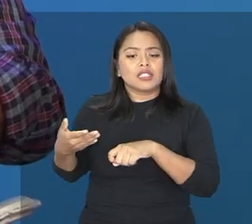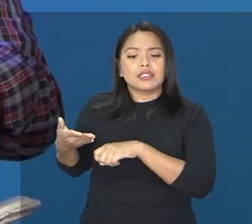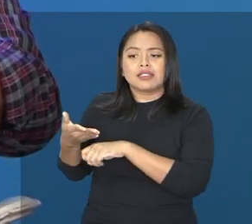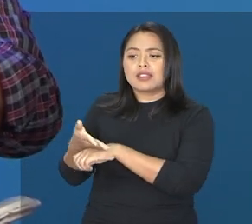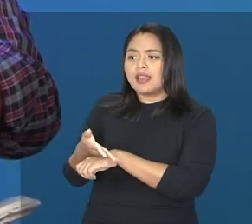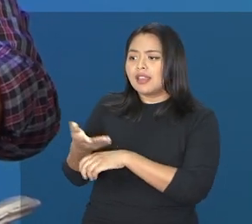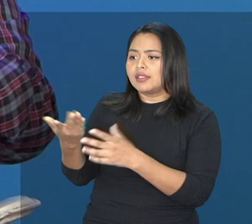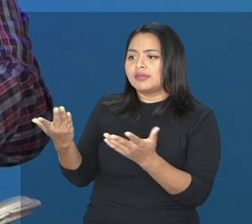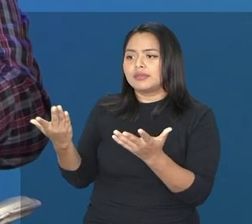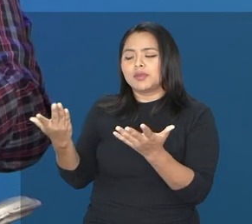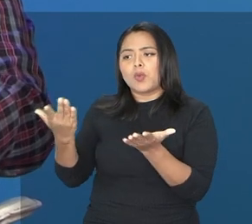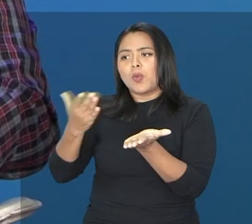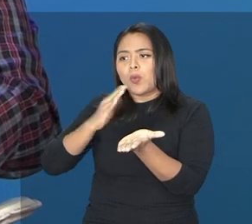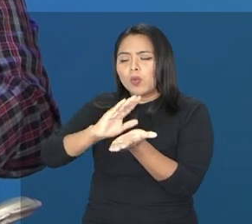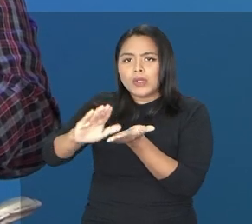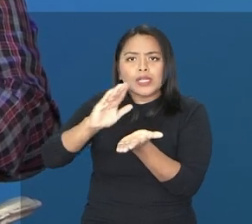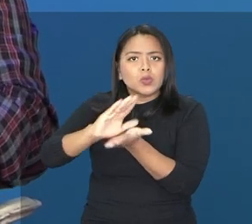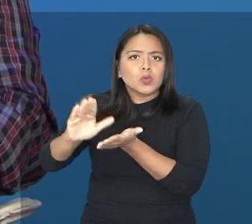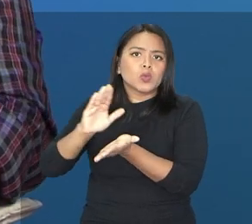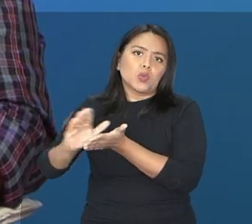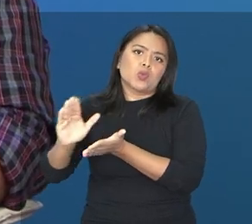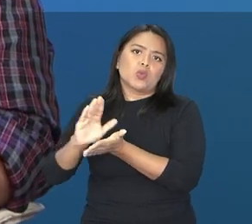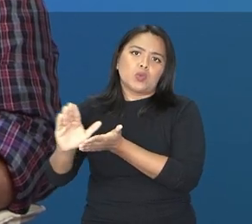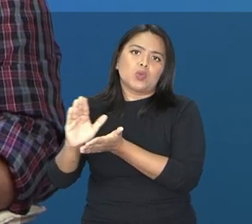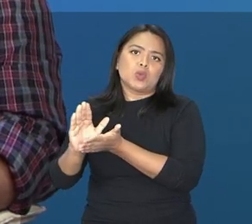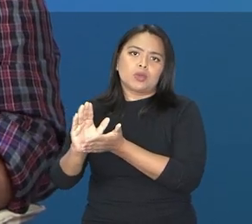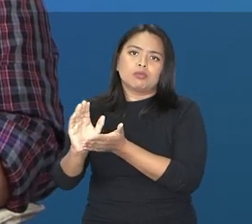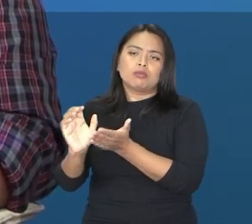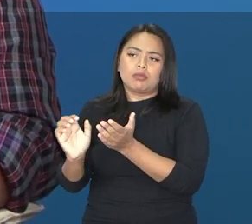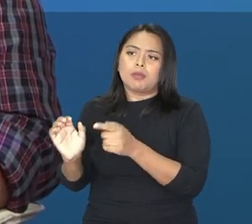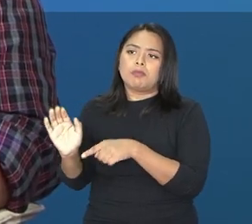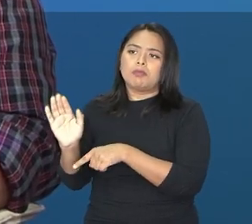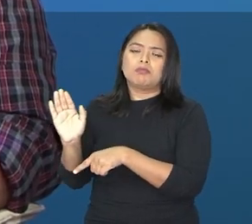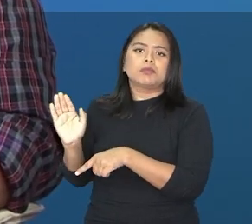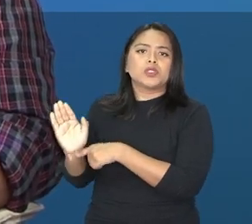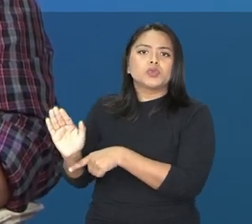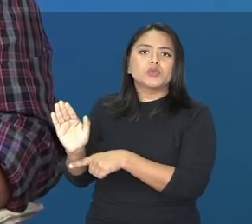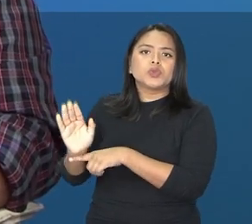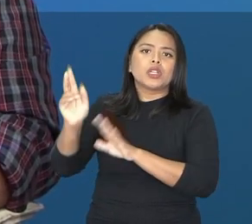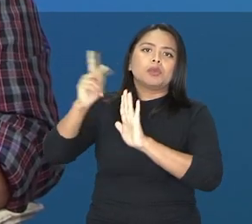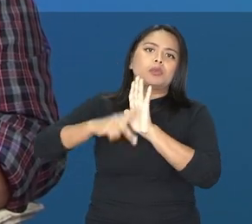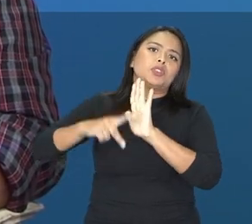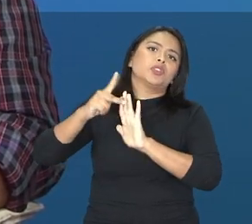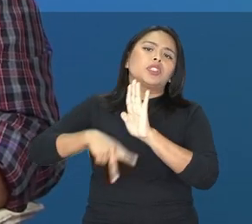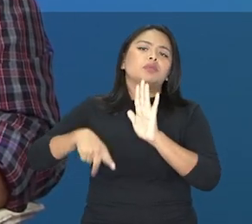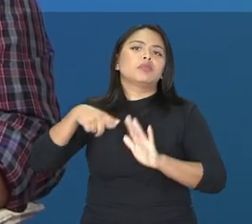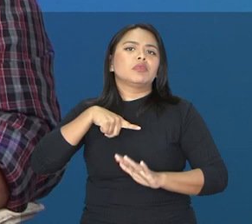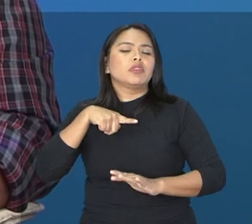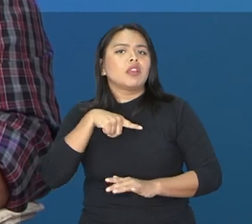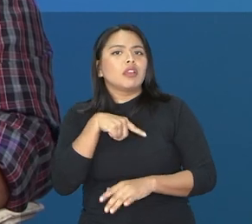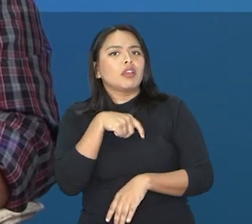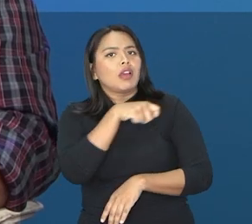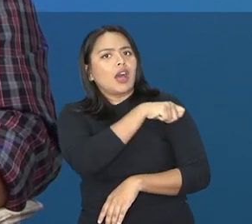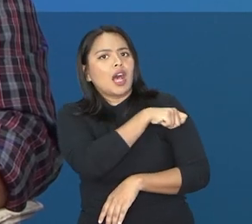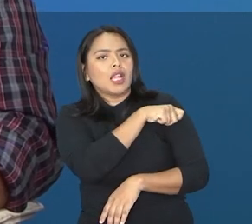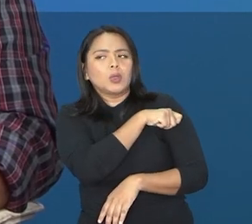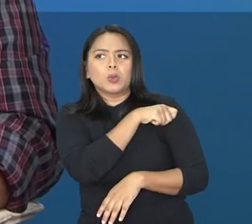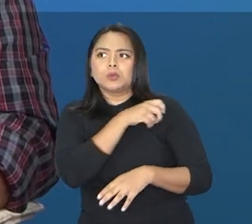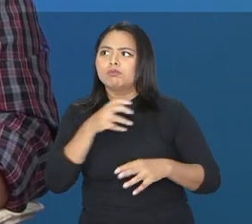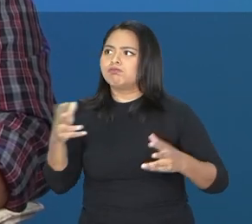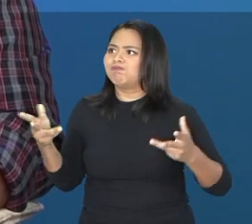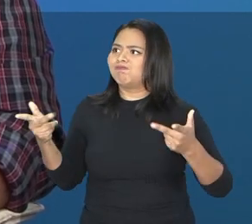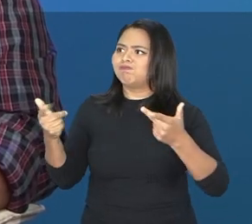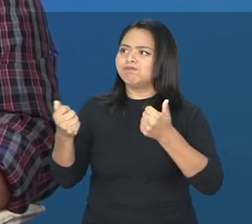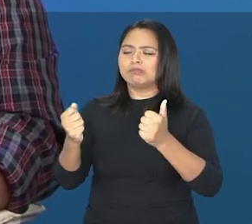outras formas de orçamento para possibilitar esses projetos. Temos alunos com grande capacidade, temos